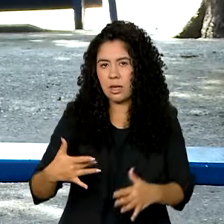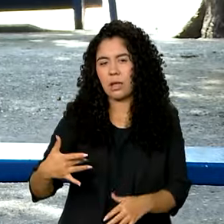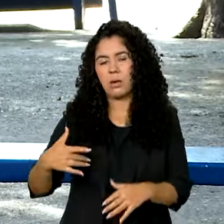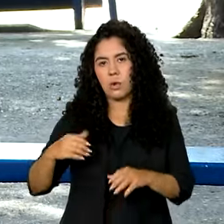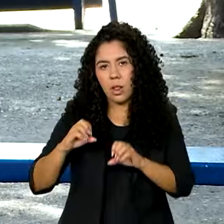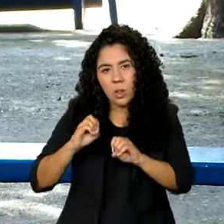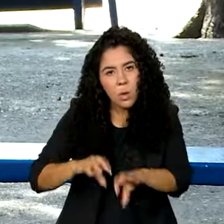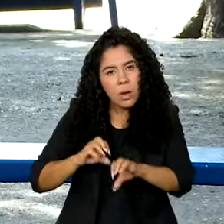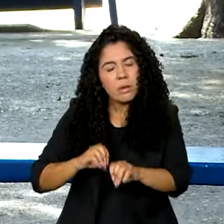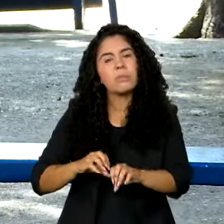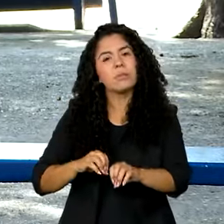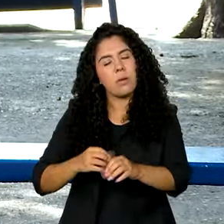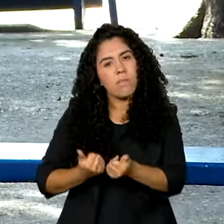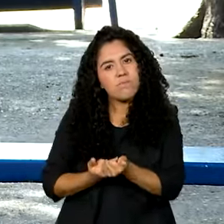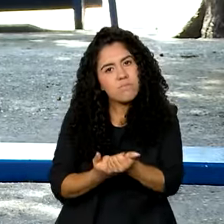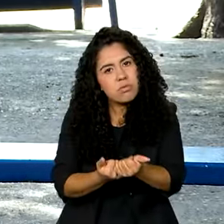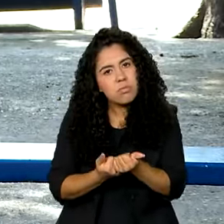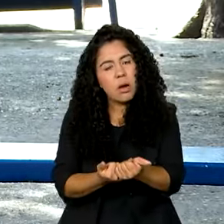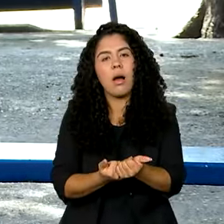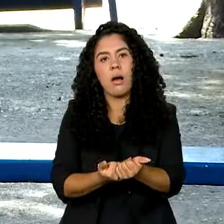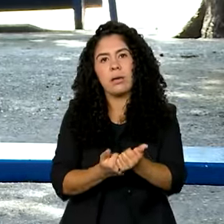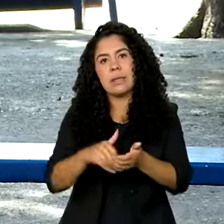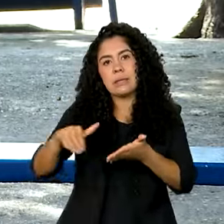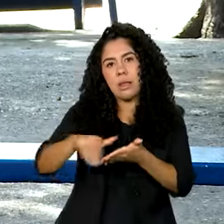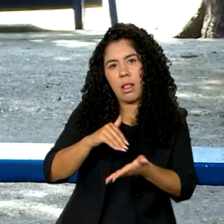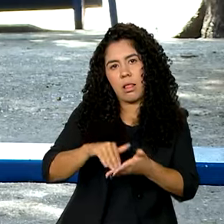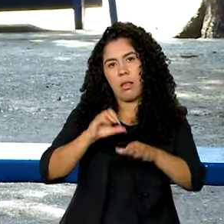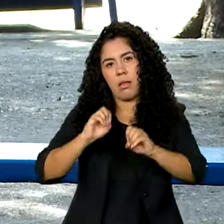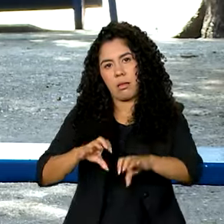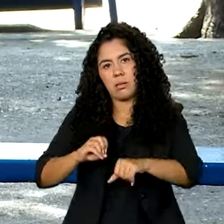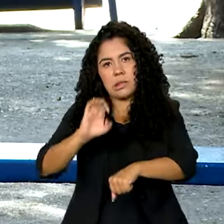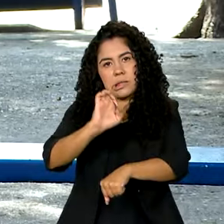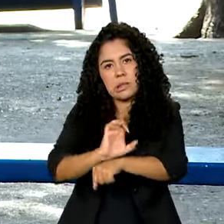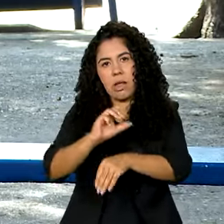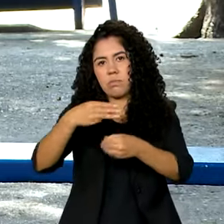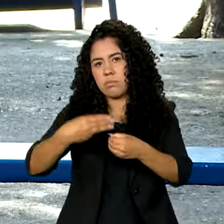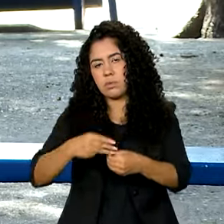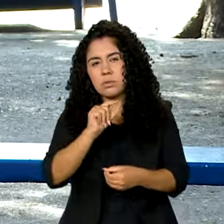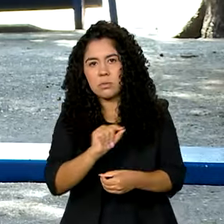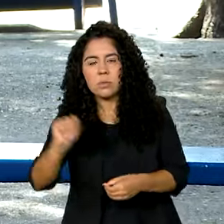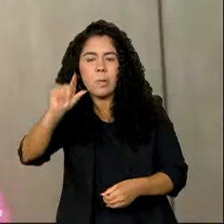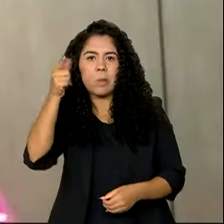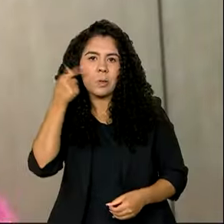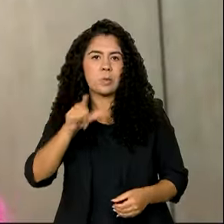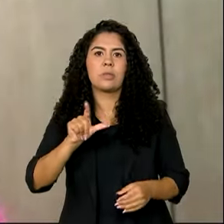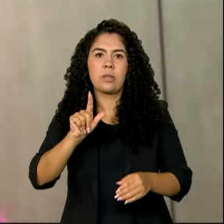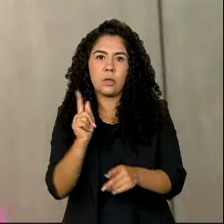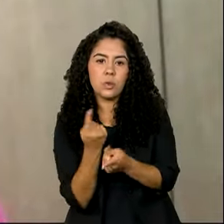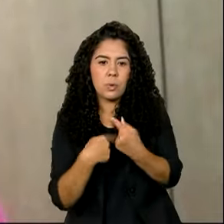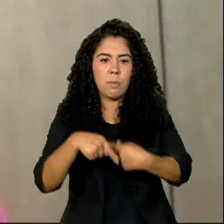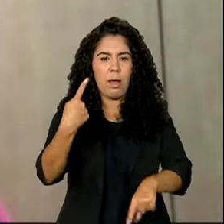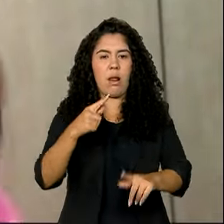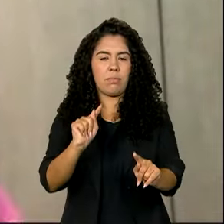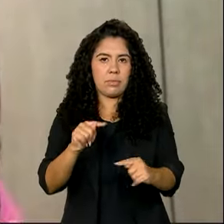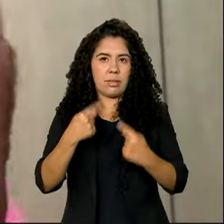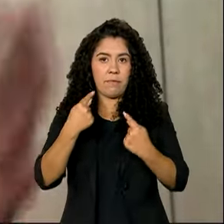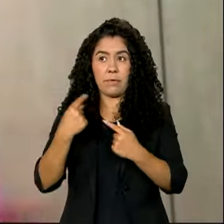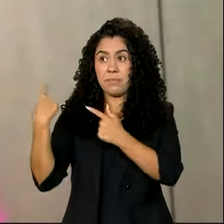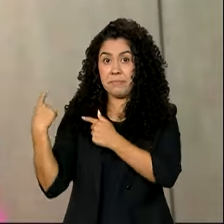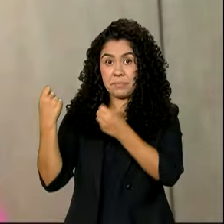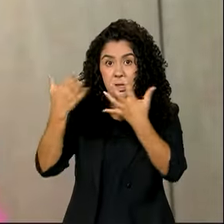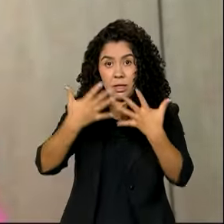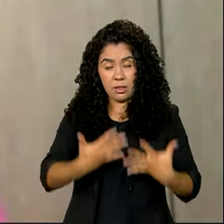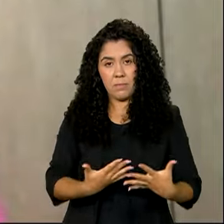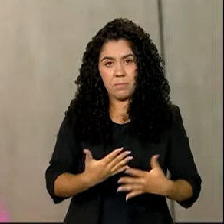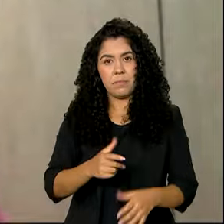continuar apoiando os estados e municípios para a superação dos desafios. Quando o aluno vem do